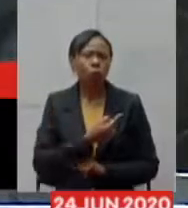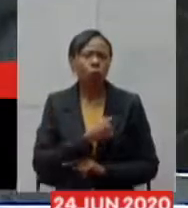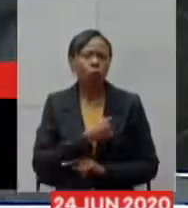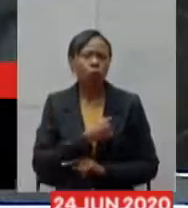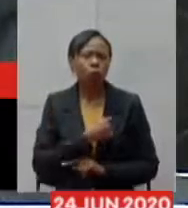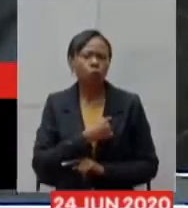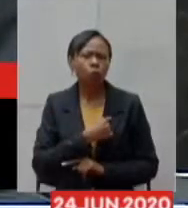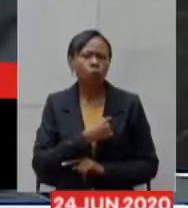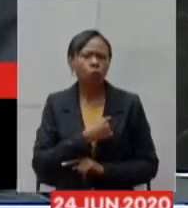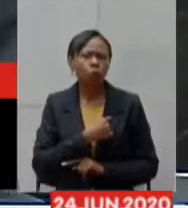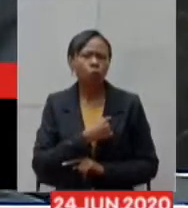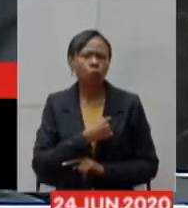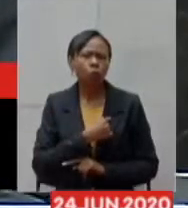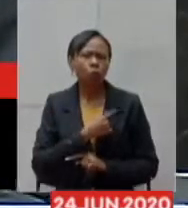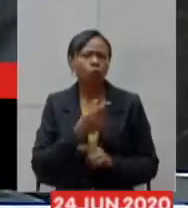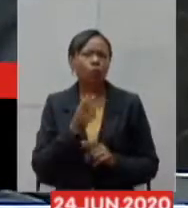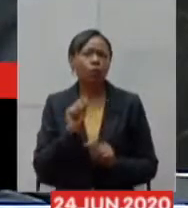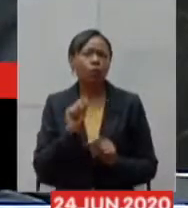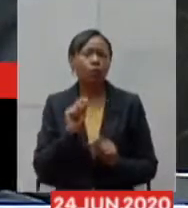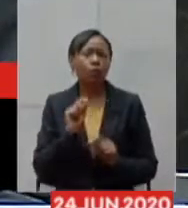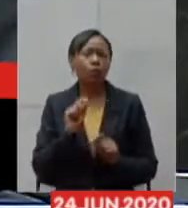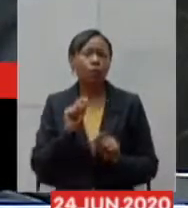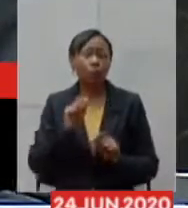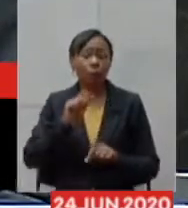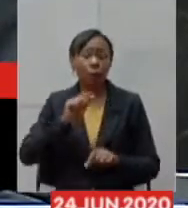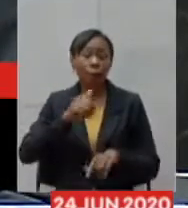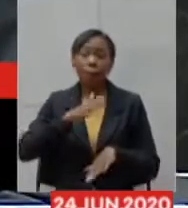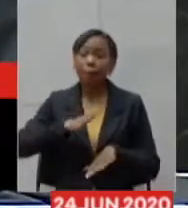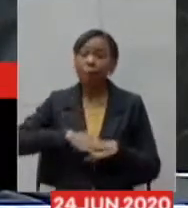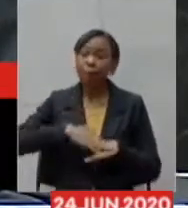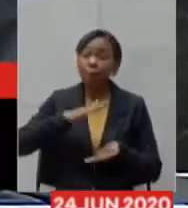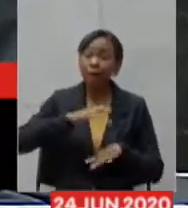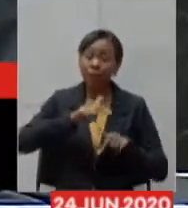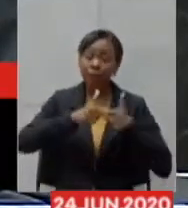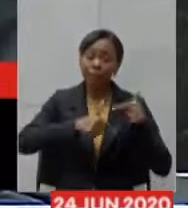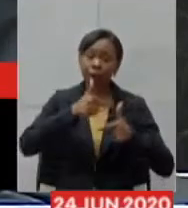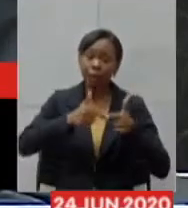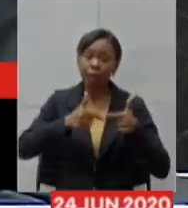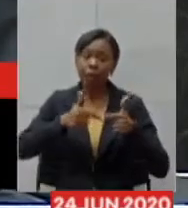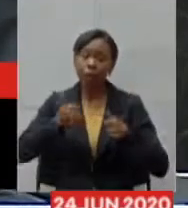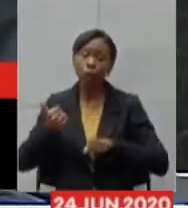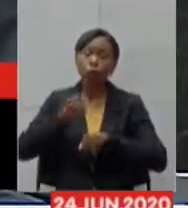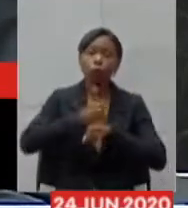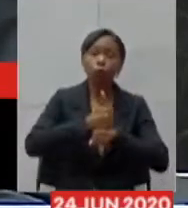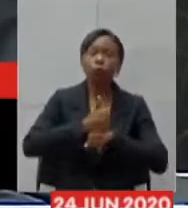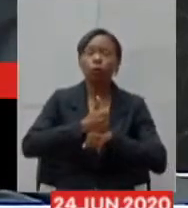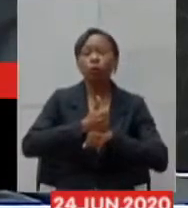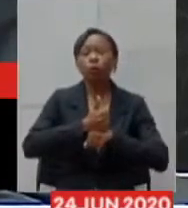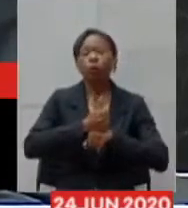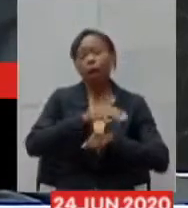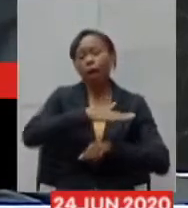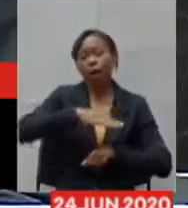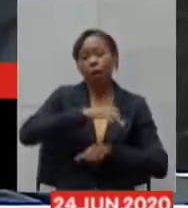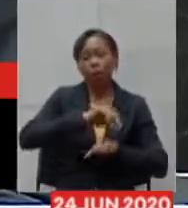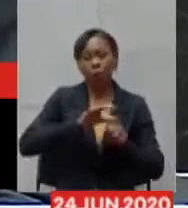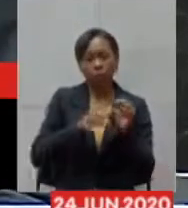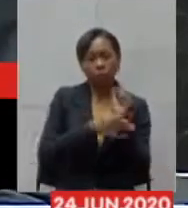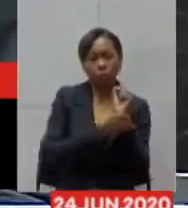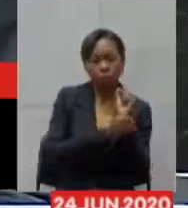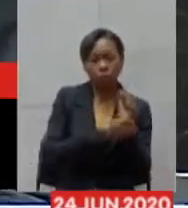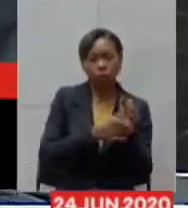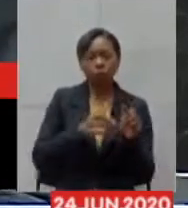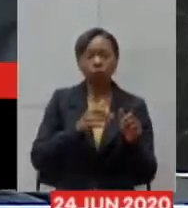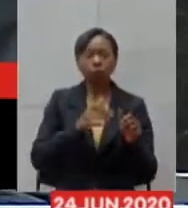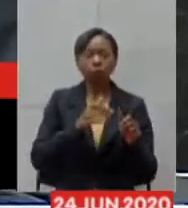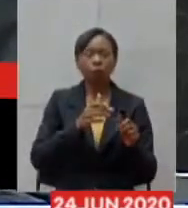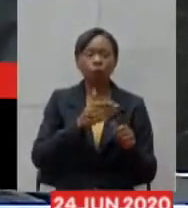recompormos força de trabalho ou seja tanto na segurança pública quanto na assistência saúde essa testagem